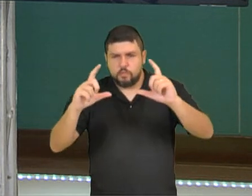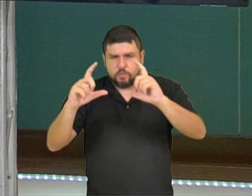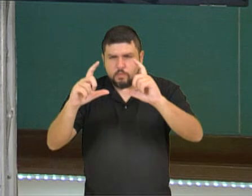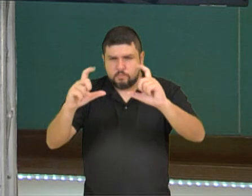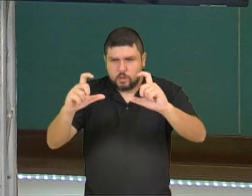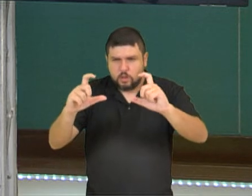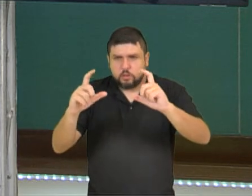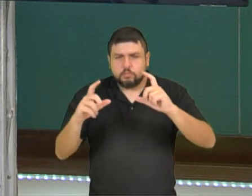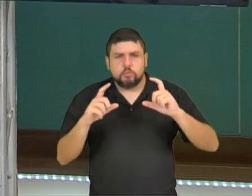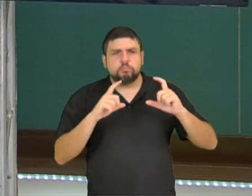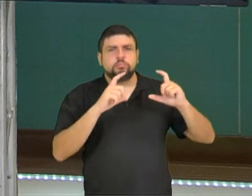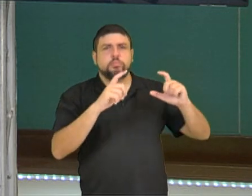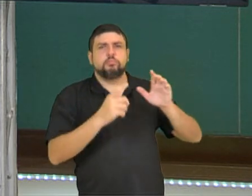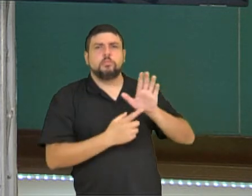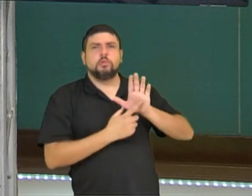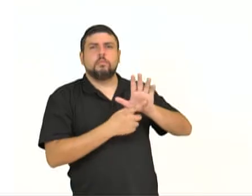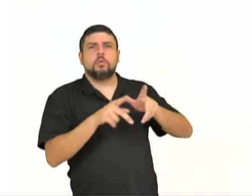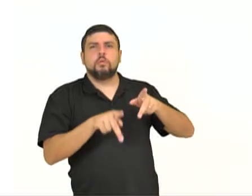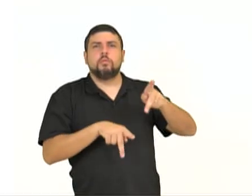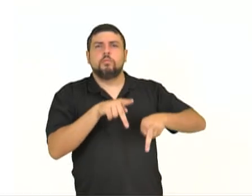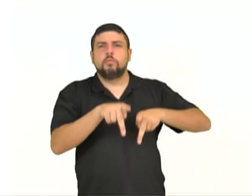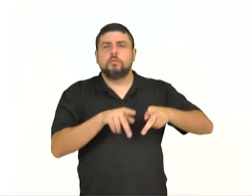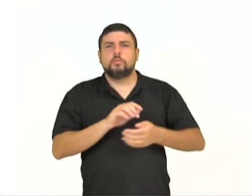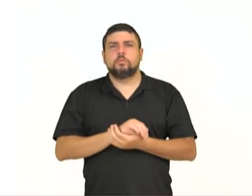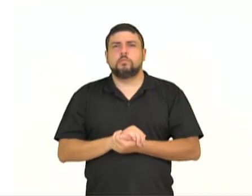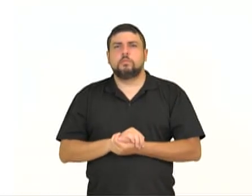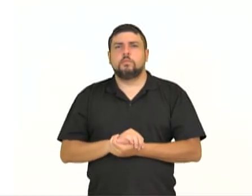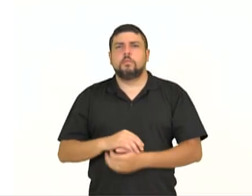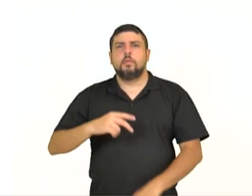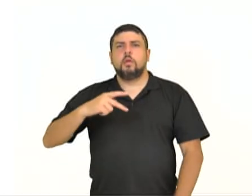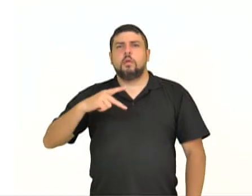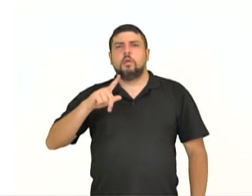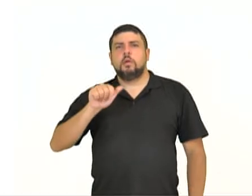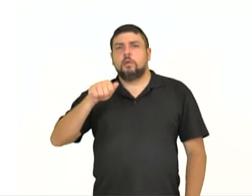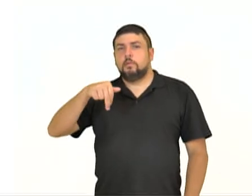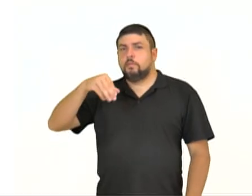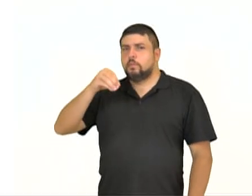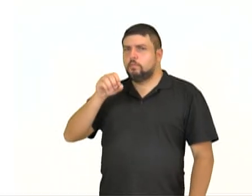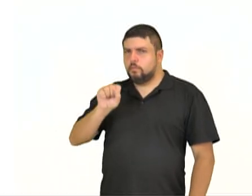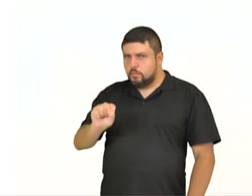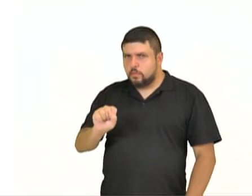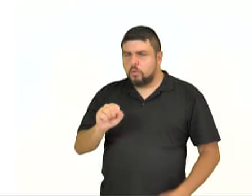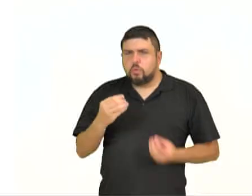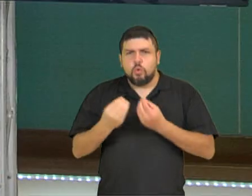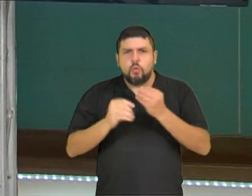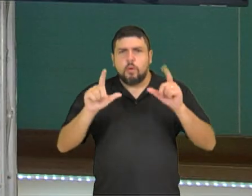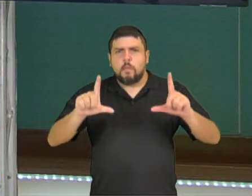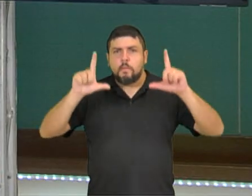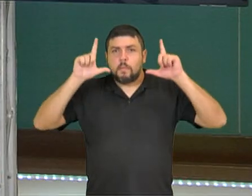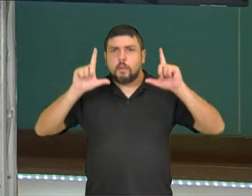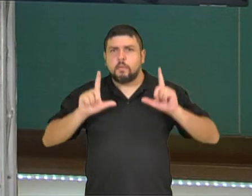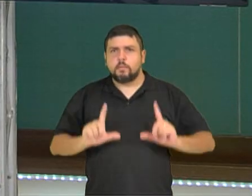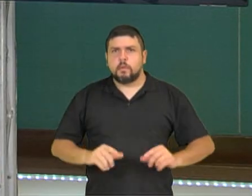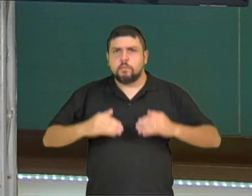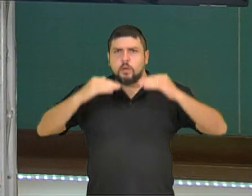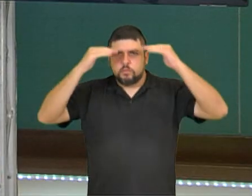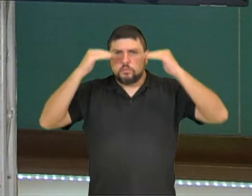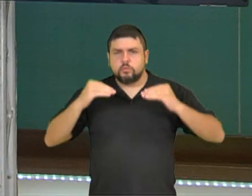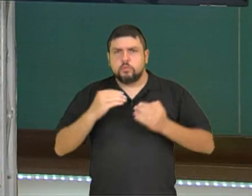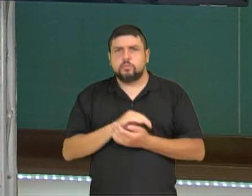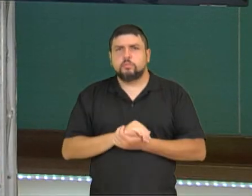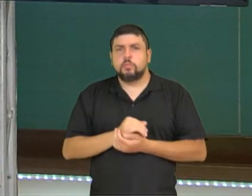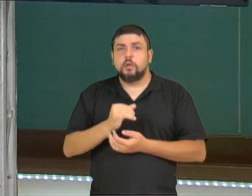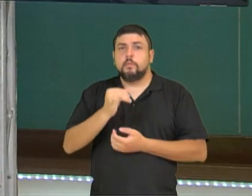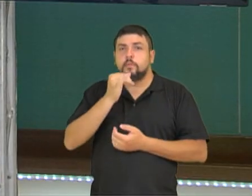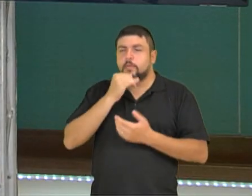de um povo. E sobre os planos, nós temos aqui alguns planos de enquadramento de uma fotografia. Por exemplo,